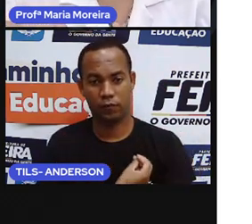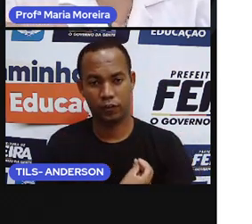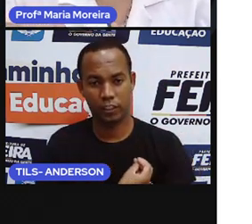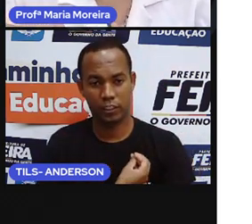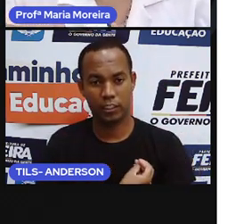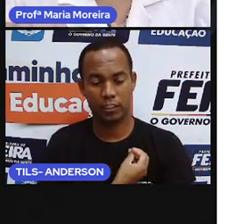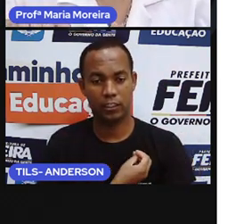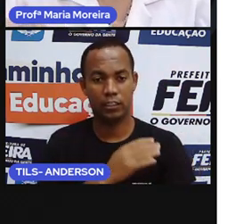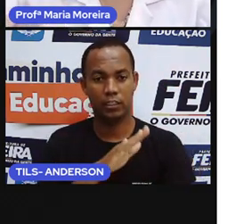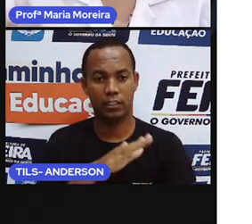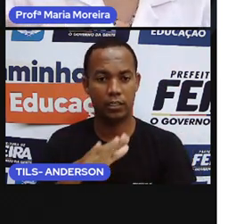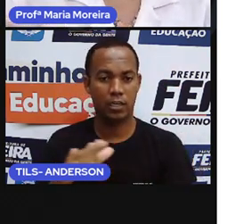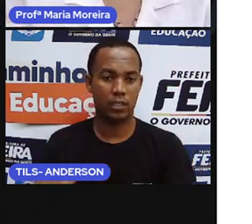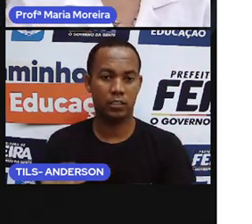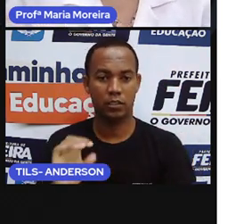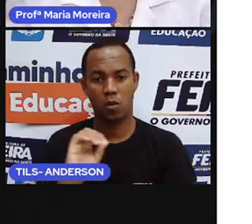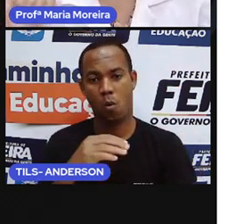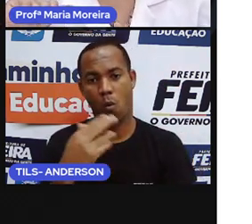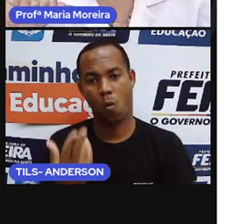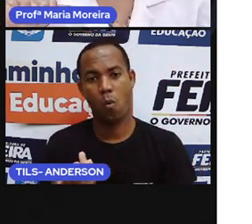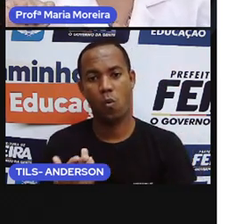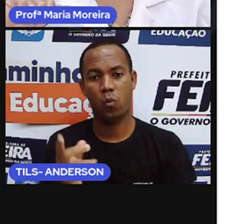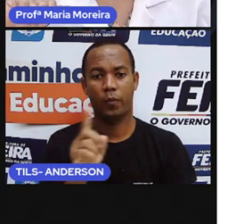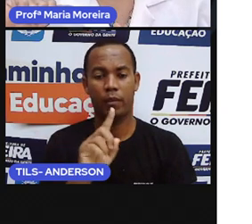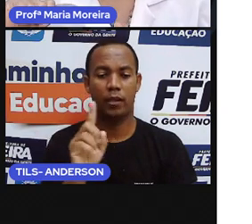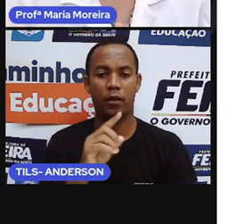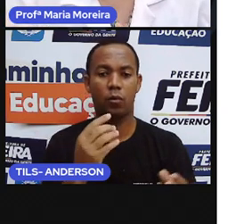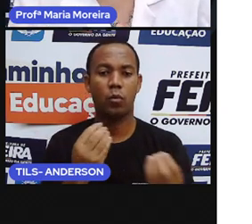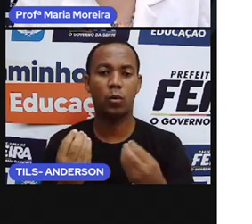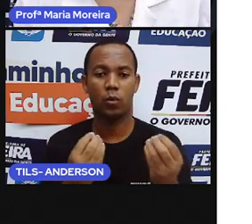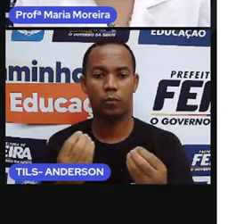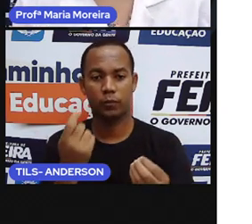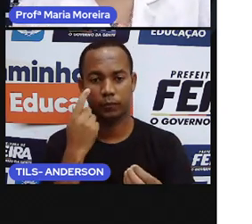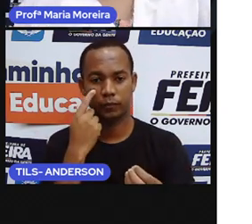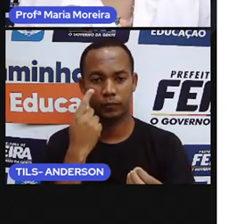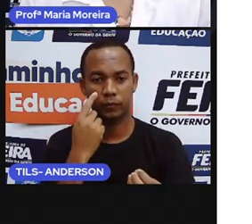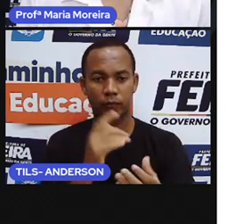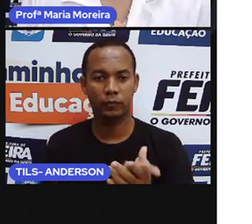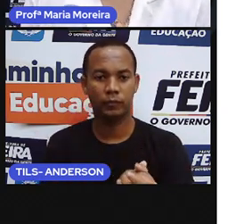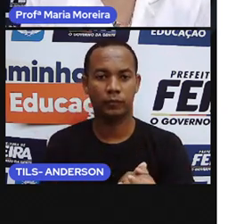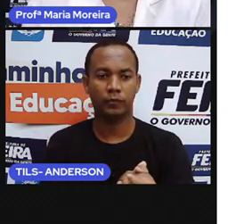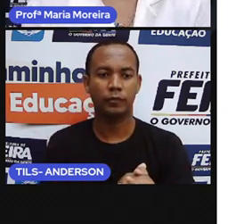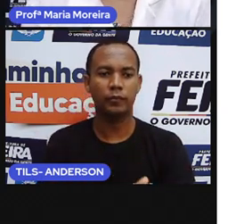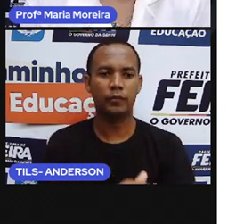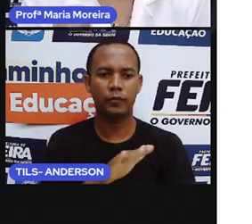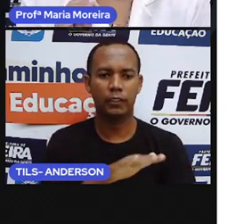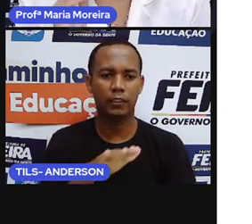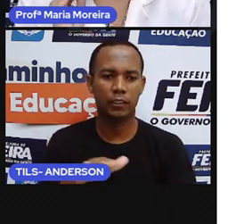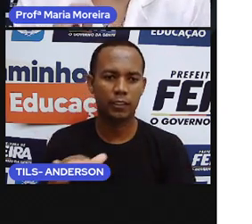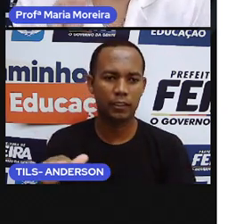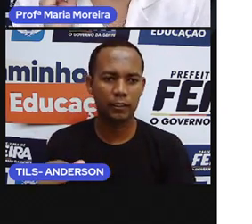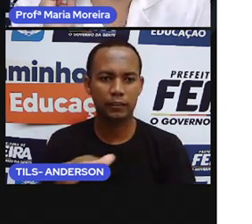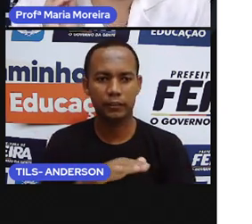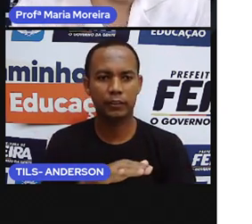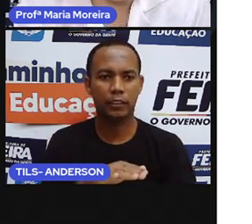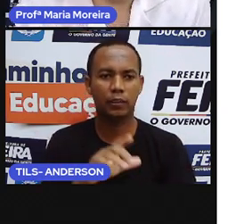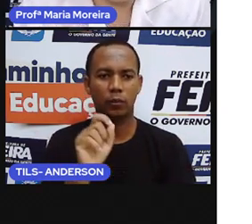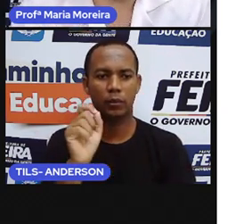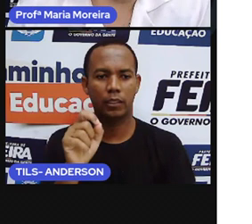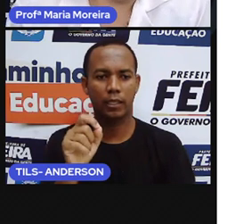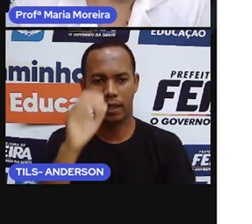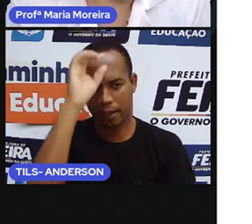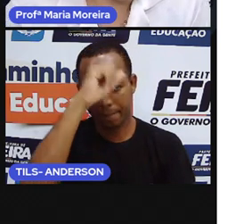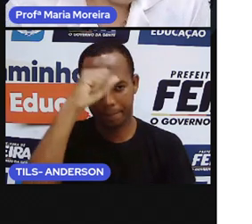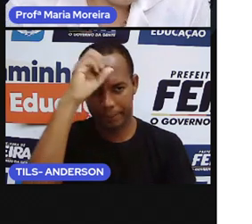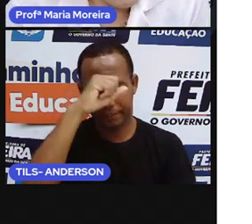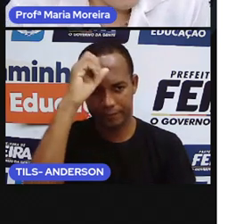estão errando para a vida de uma criança indígena? Então, vamos lá. As crianças aprendem desde cedo